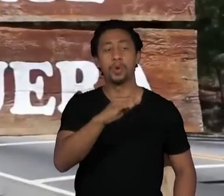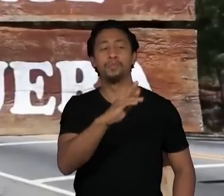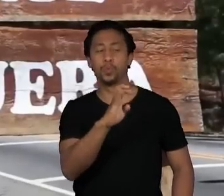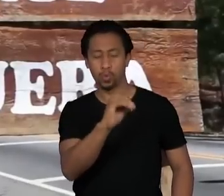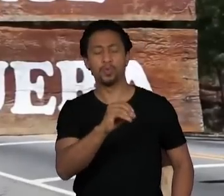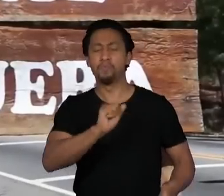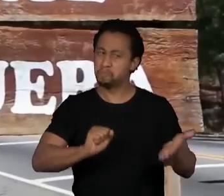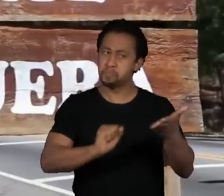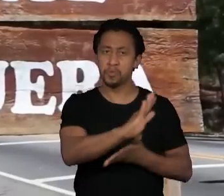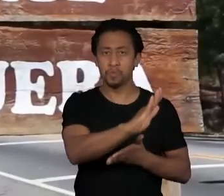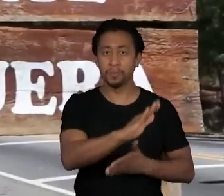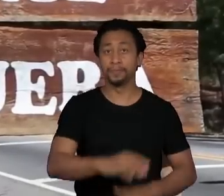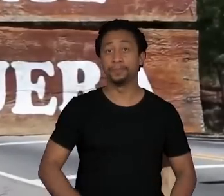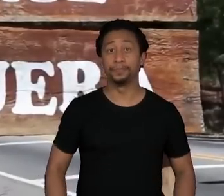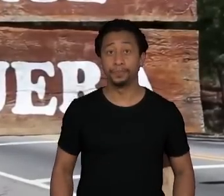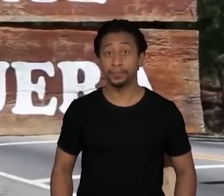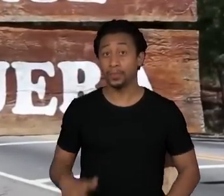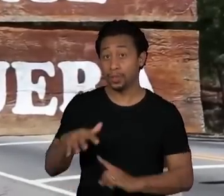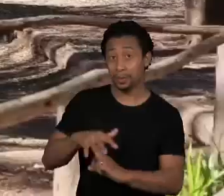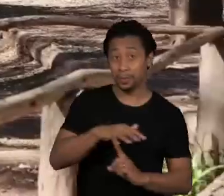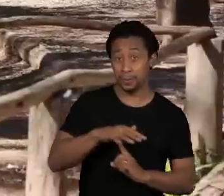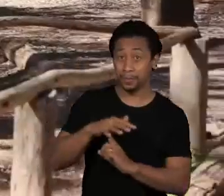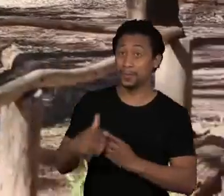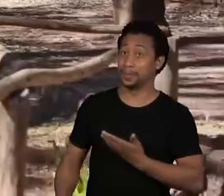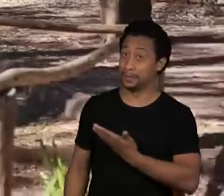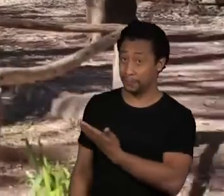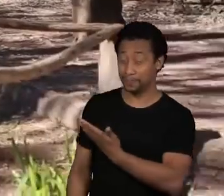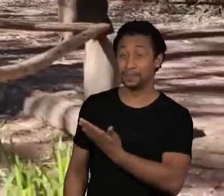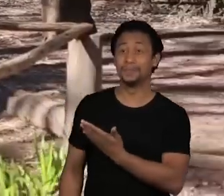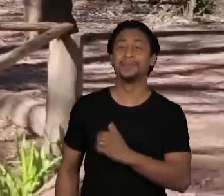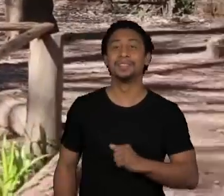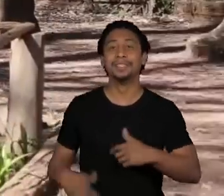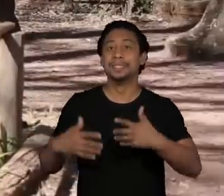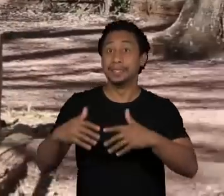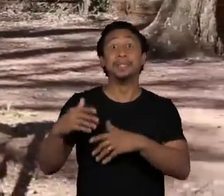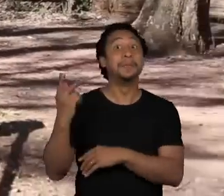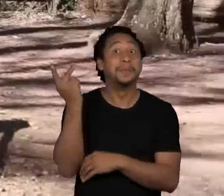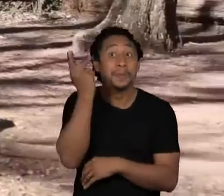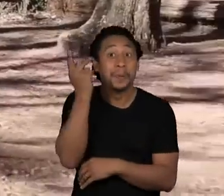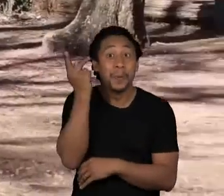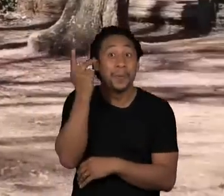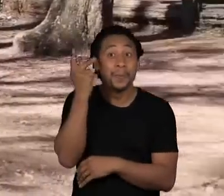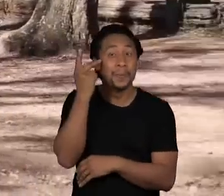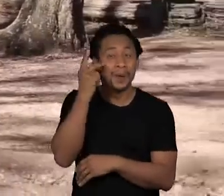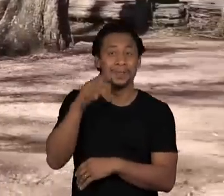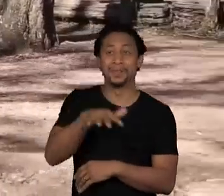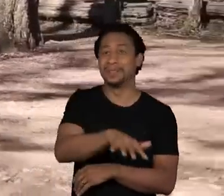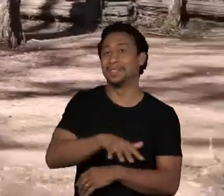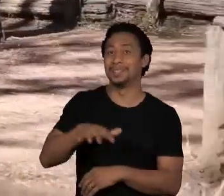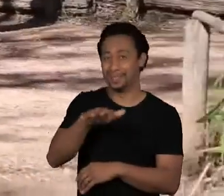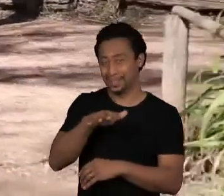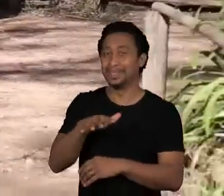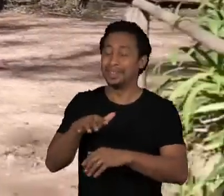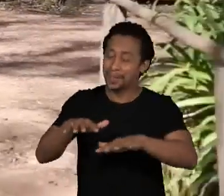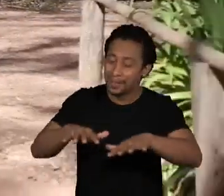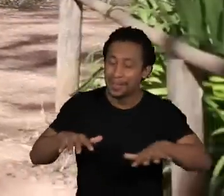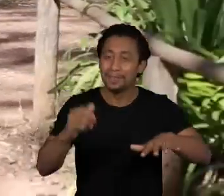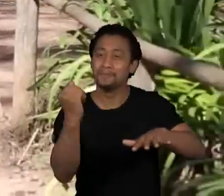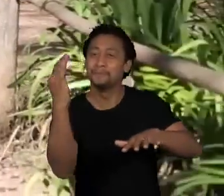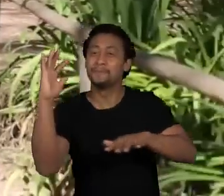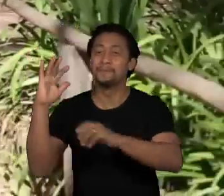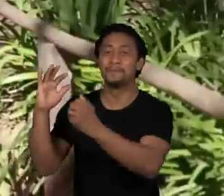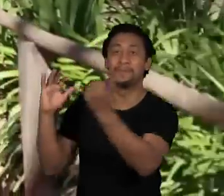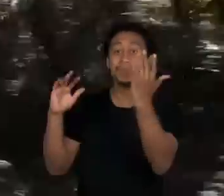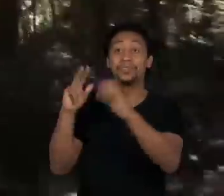O Parque Municipal Ayanguera, no extremo noroeste de São Paulo, um dos cenários naturais das gravações do